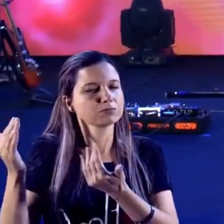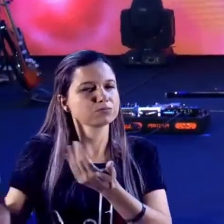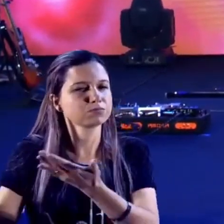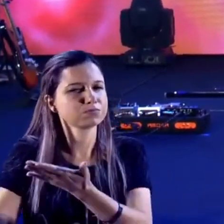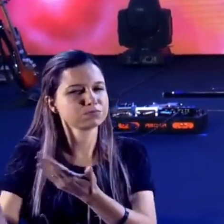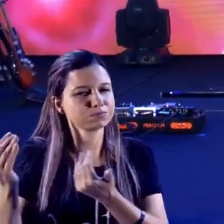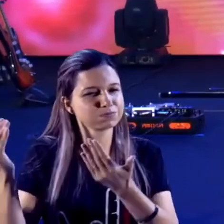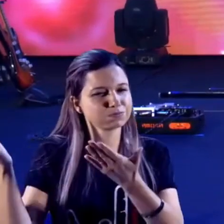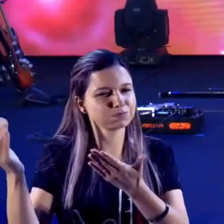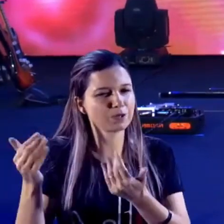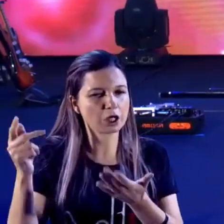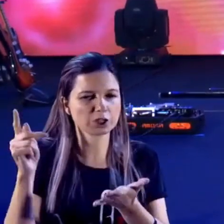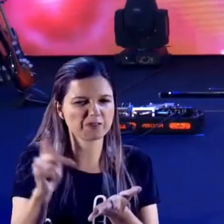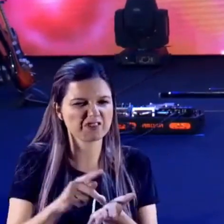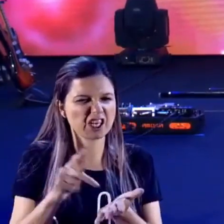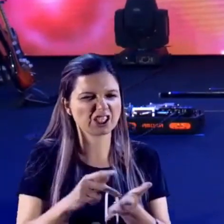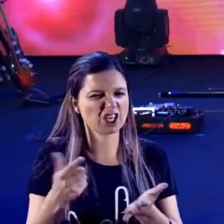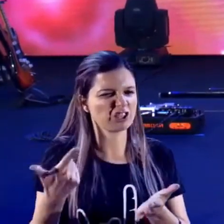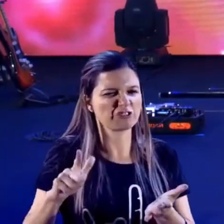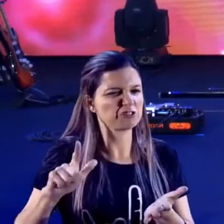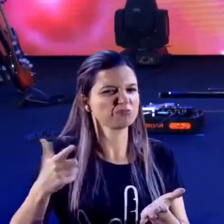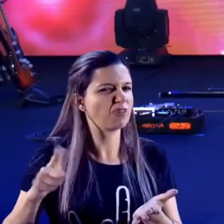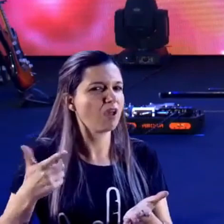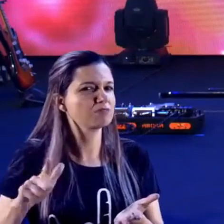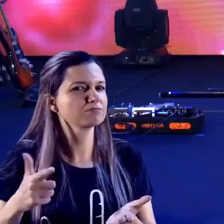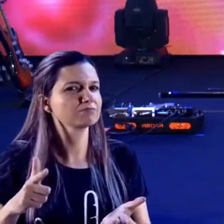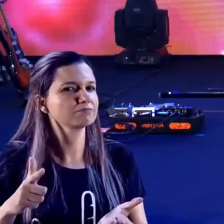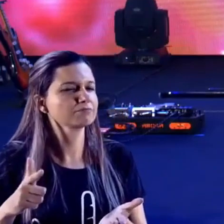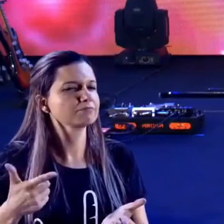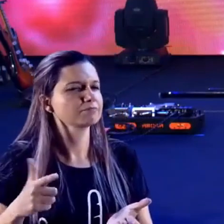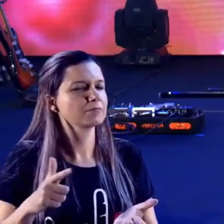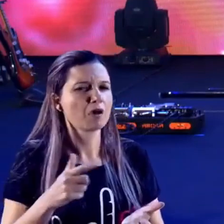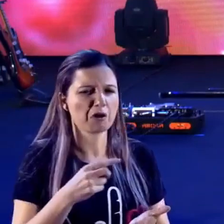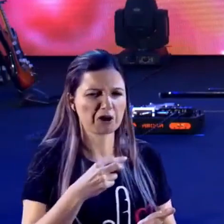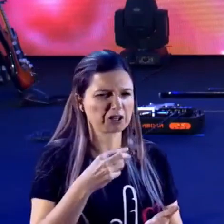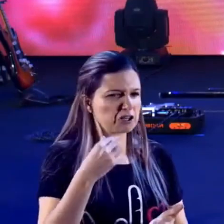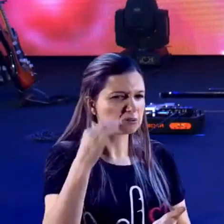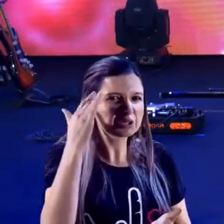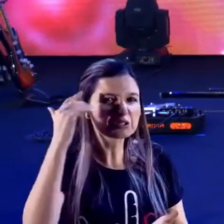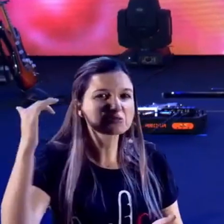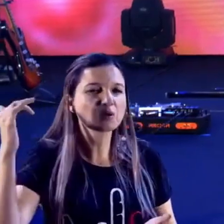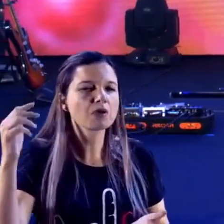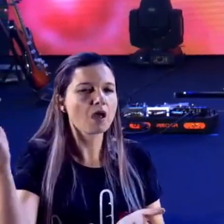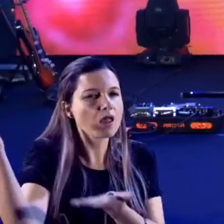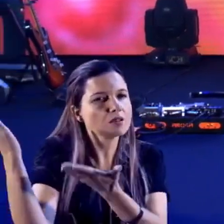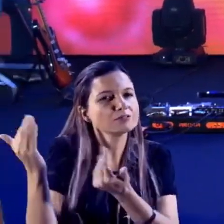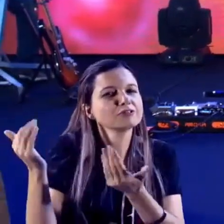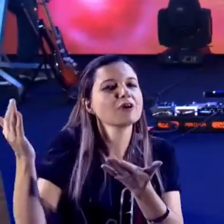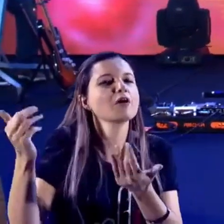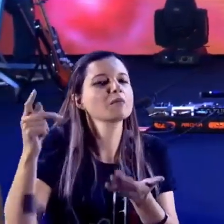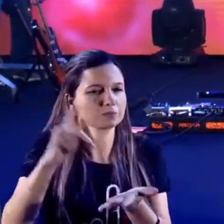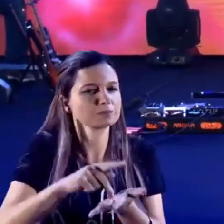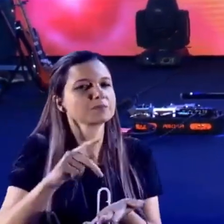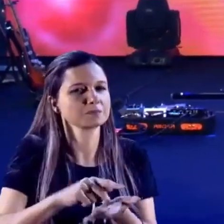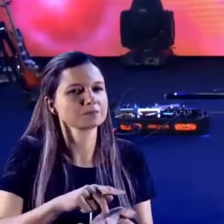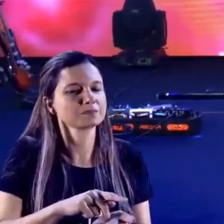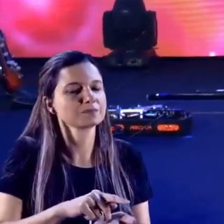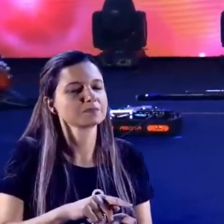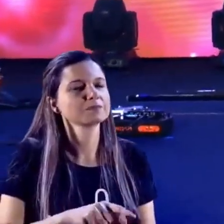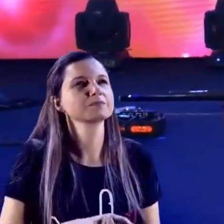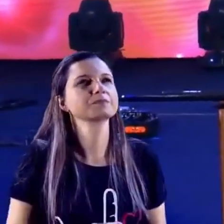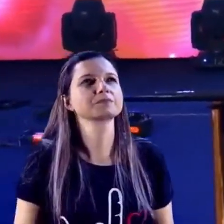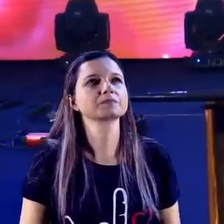as coisas que não existem, como se existissem. Essa é a forma que o nosso Deus fala. Todo